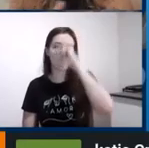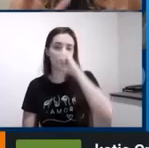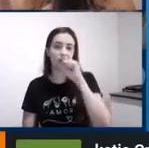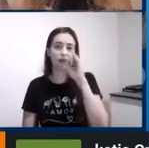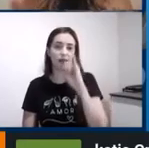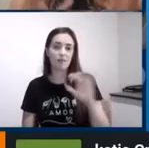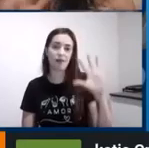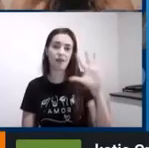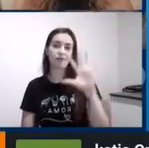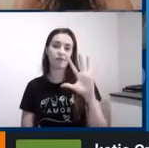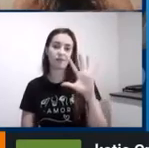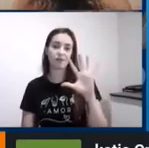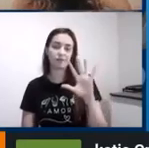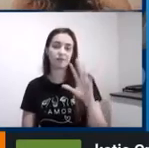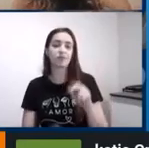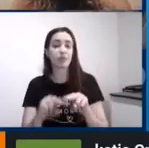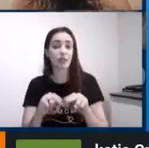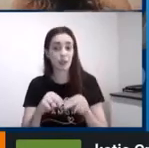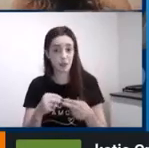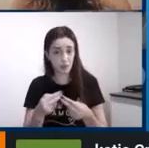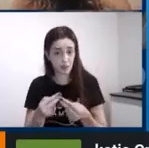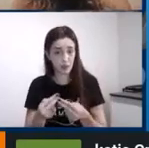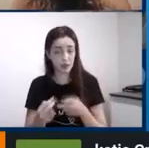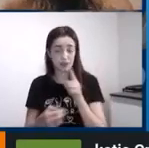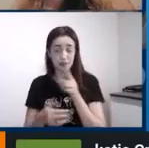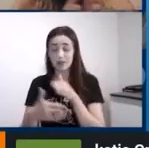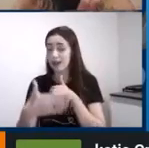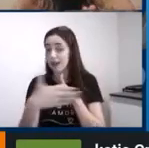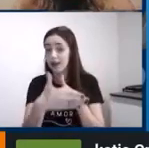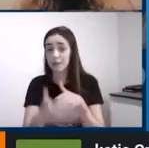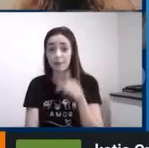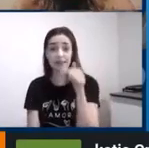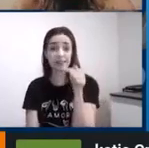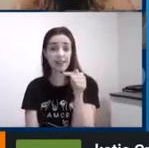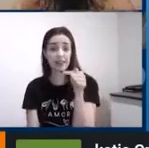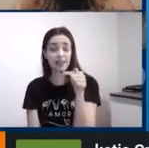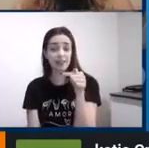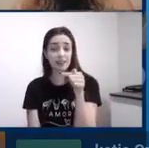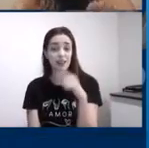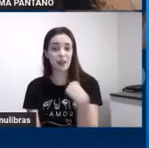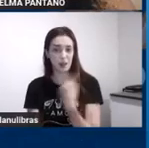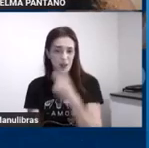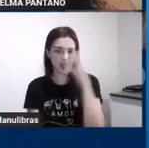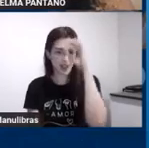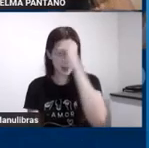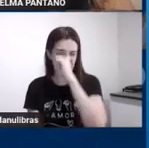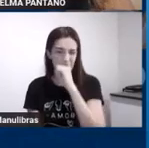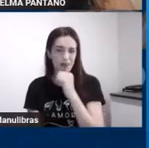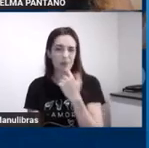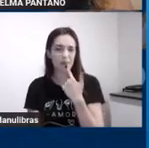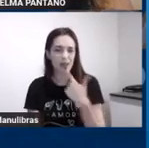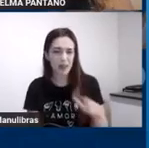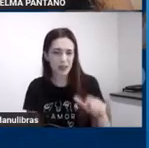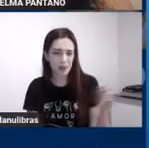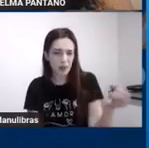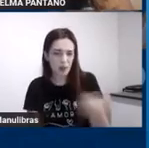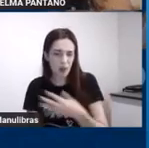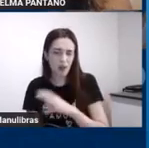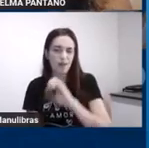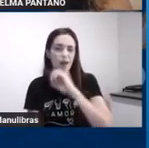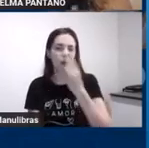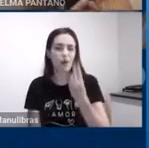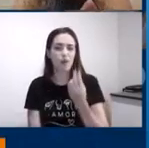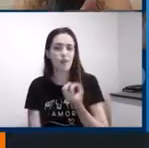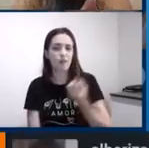e a gente trabalha com essa limitação de sete quando a gente está aprendendo uma língua nova ou quando a gente vai para um país em que